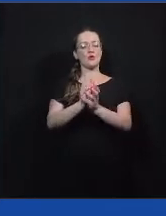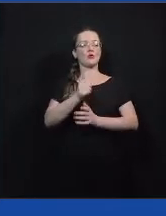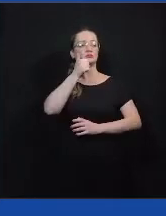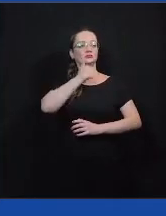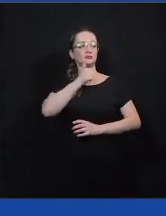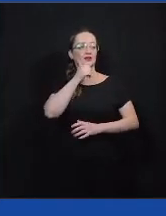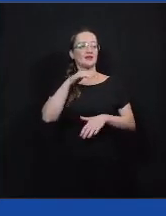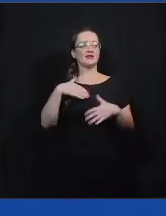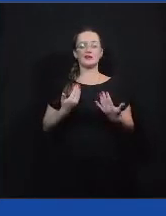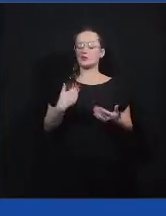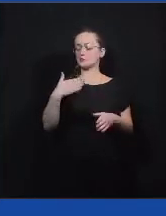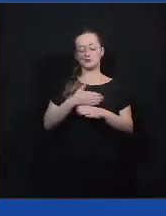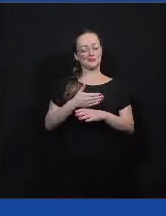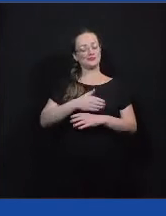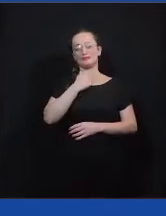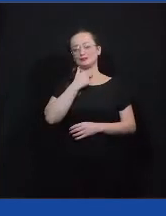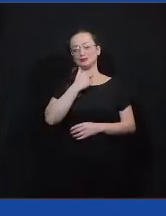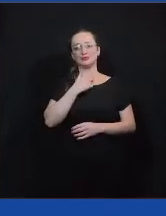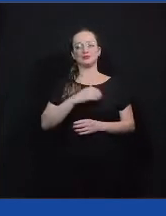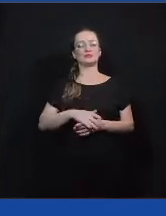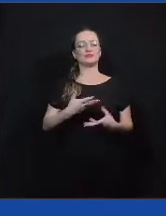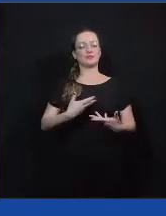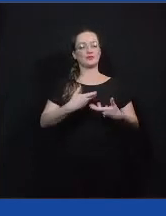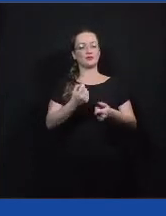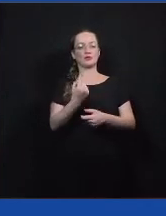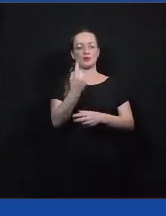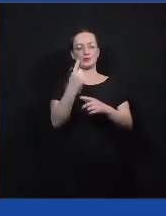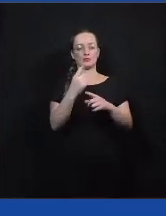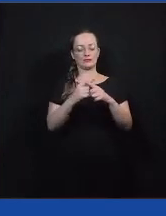eu não podia participar dele. Estou convidado uma vez só.